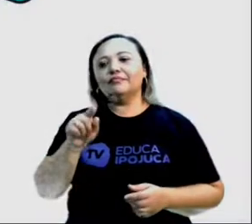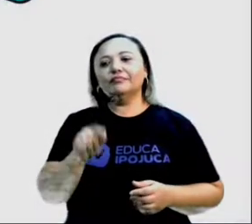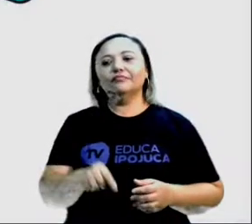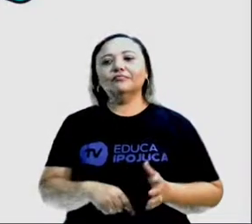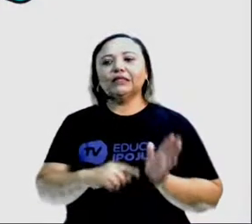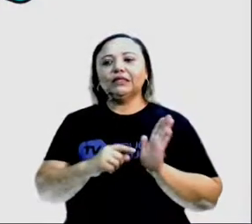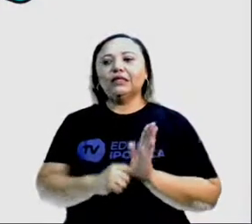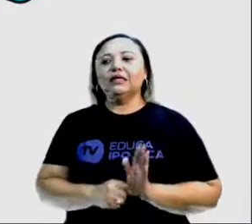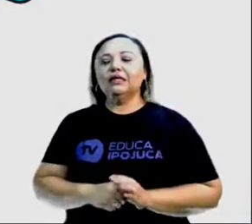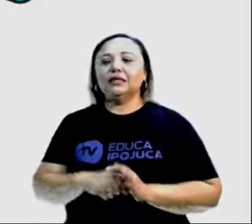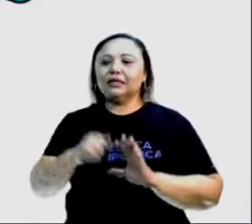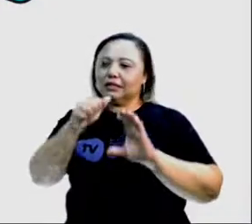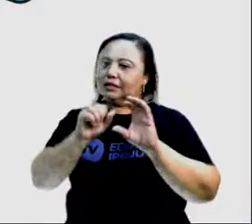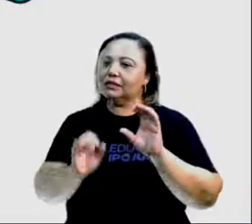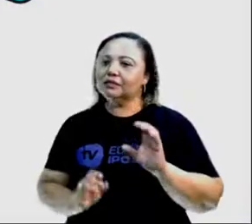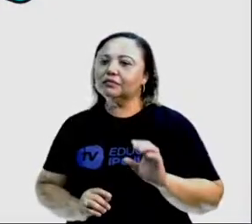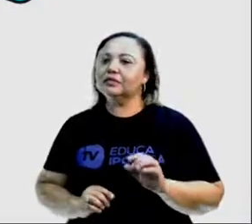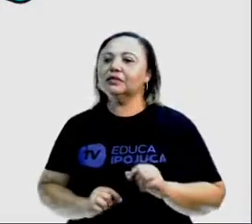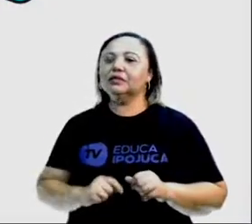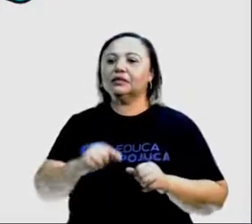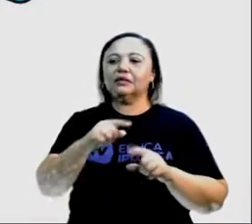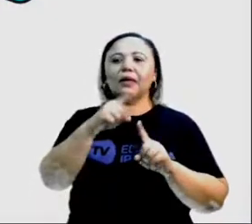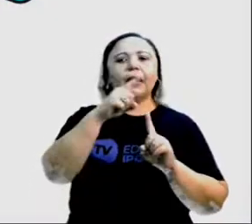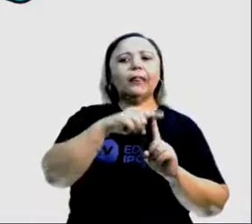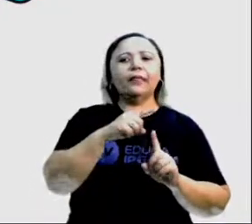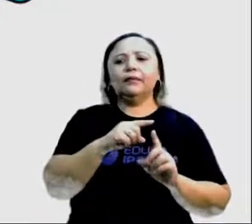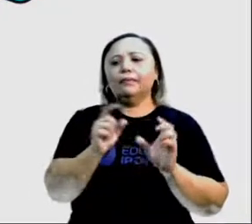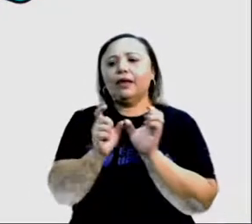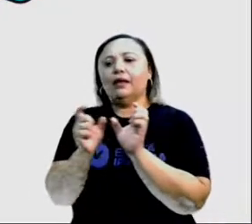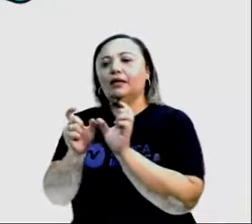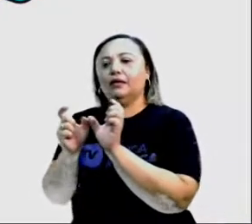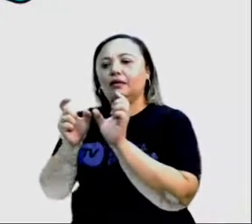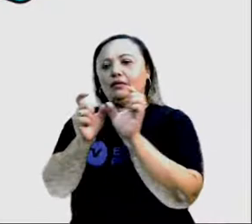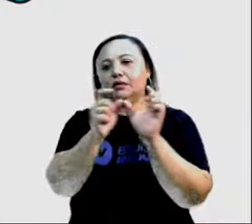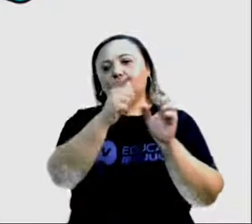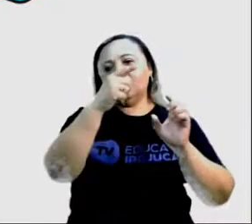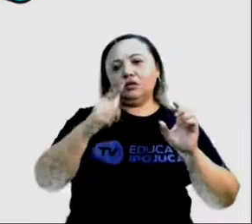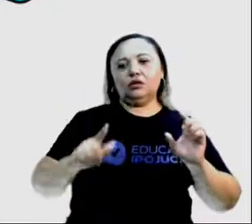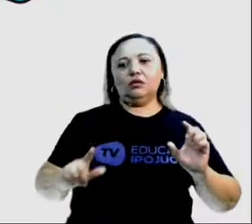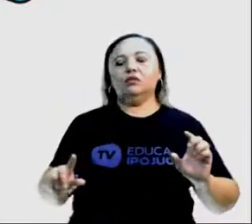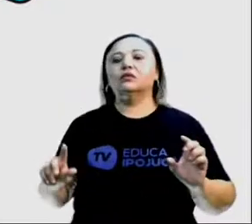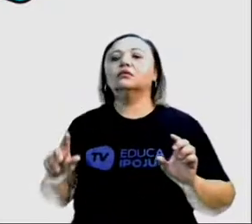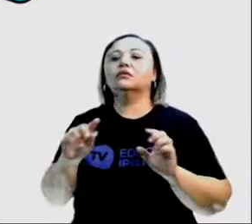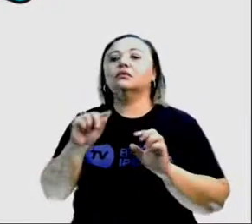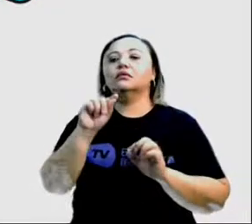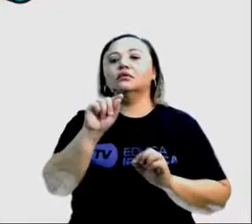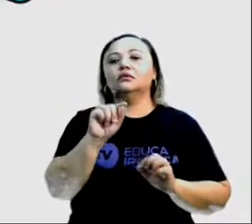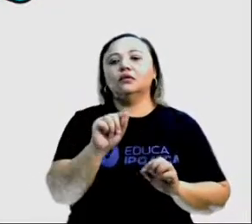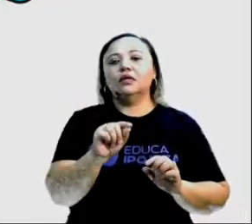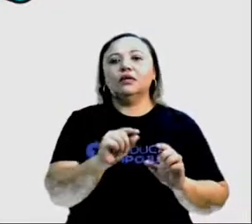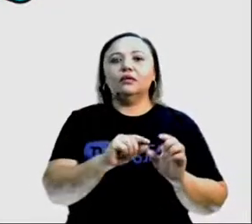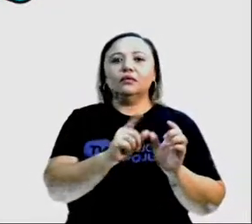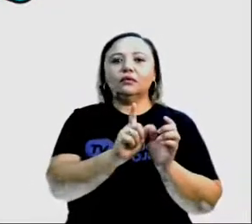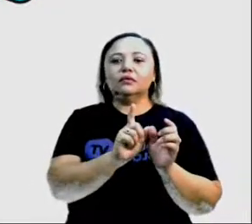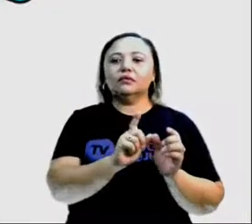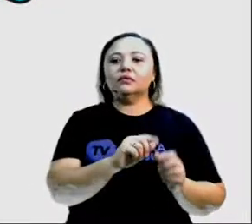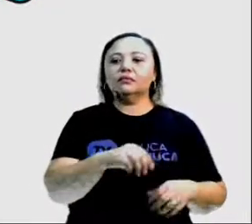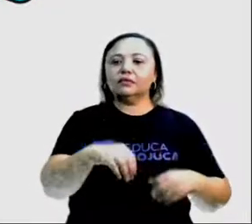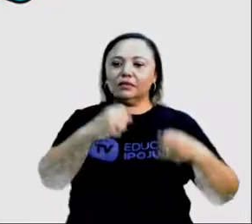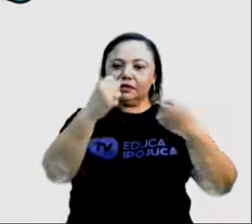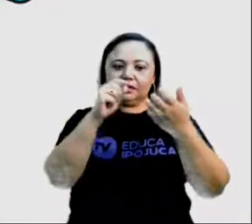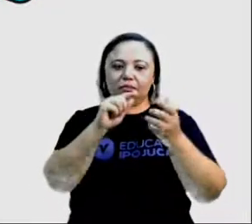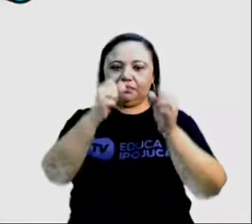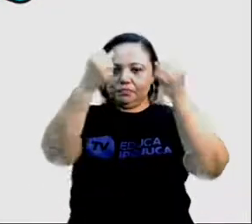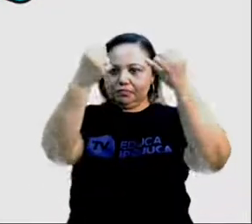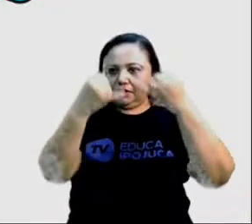Marcas linguísticas são os termos ou palavras, entre outros elementos, porque não é só palavra, que fazem